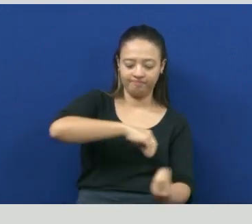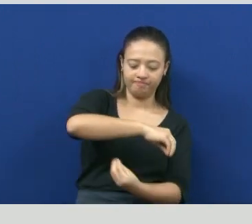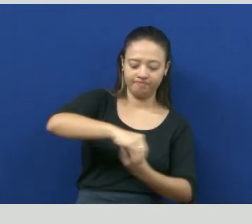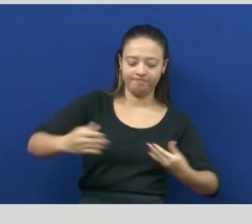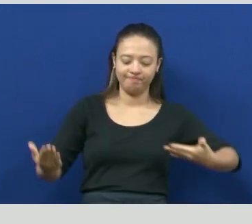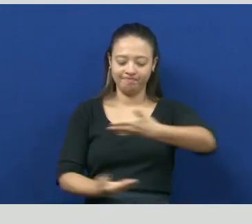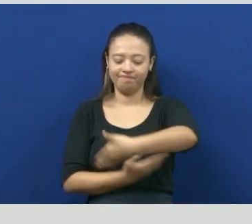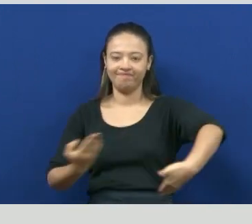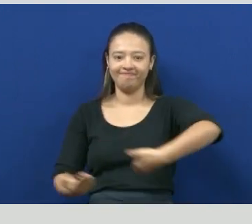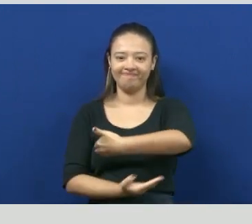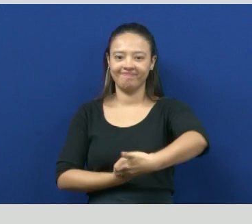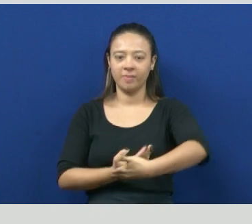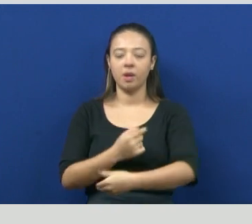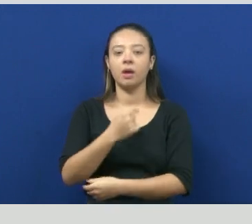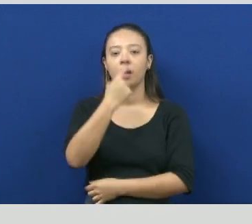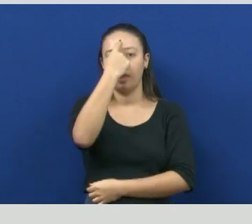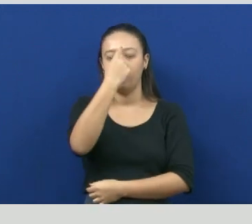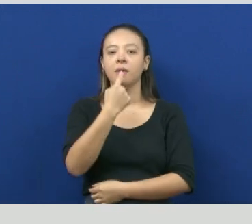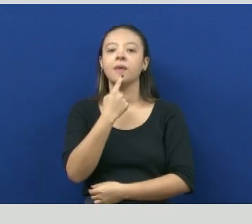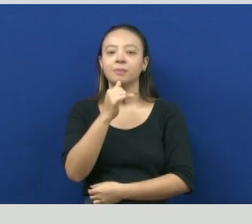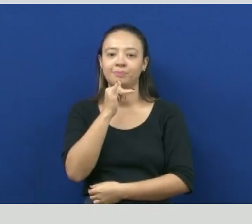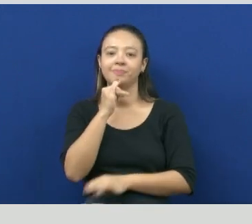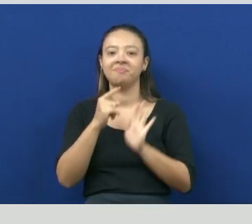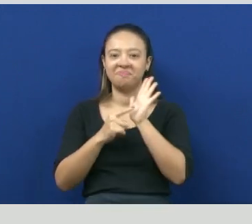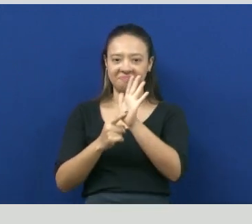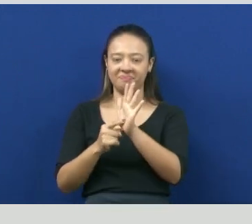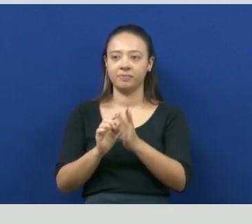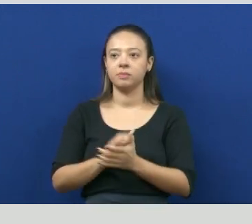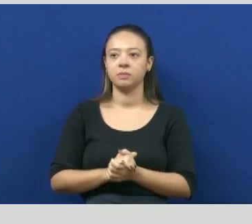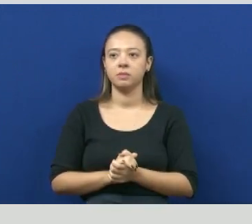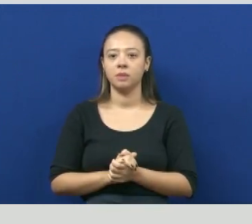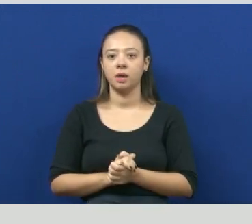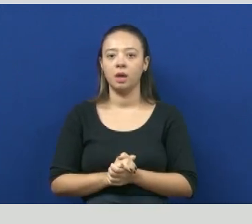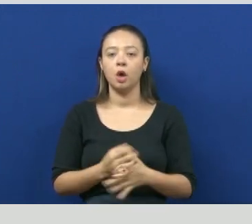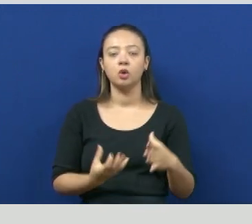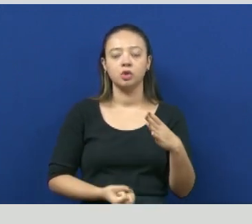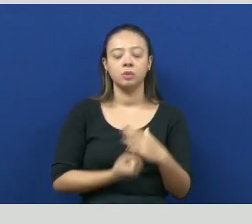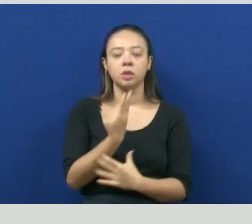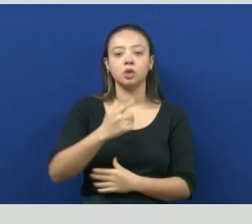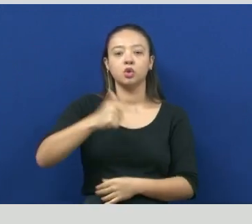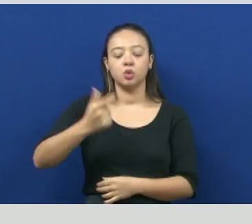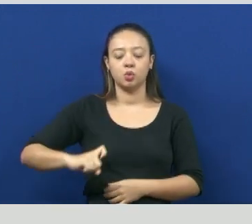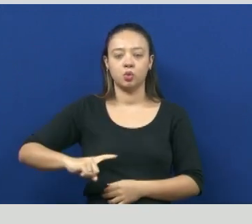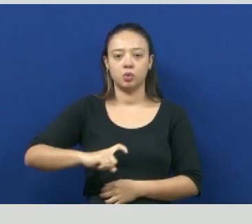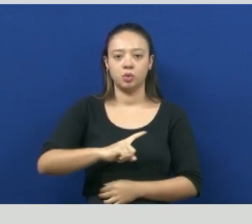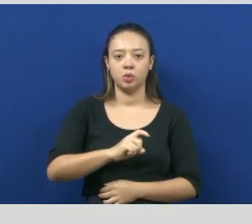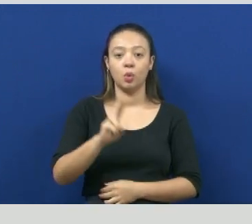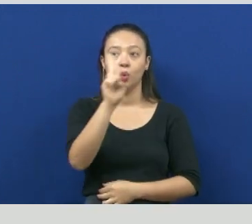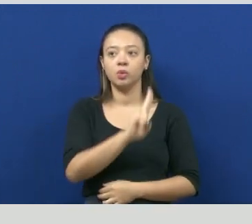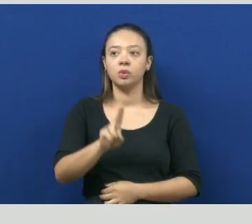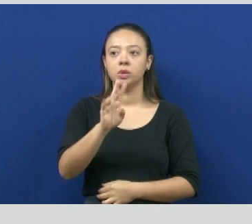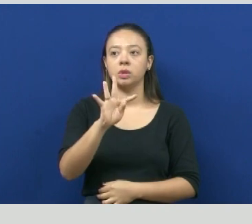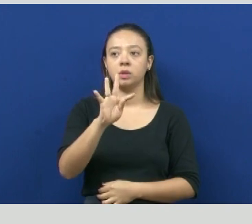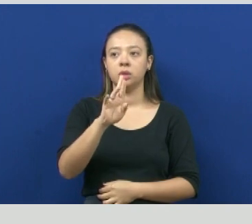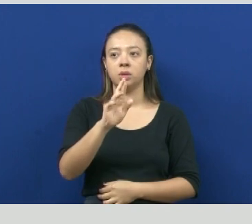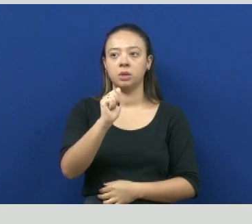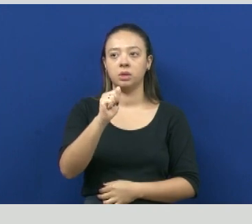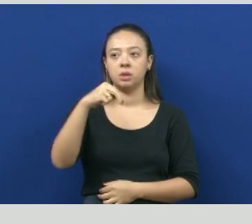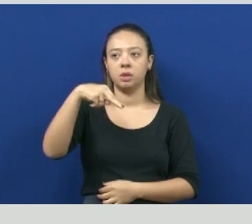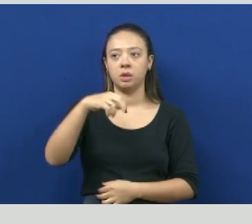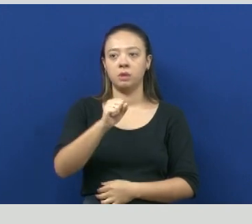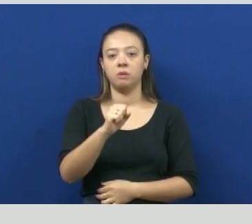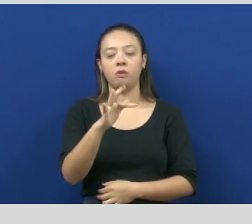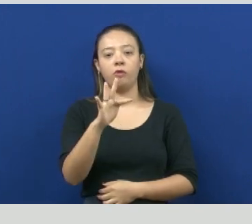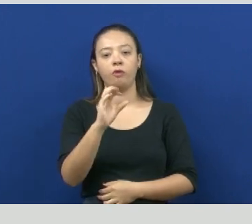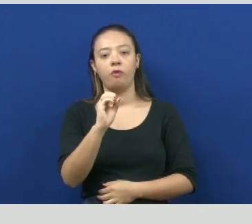vê ali na imagem, a reprodução sexuada por transformação. Olha o que acontece. Ela